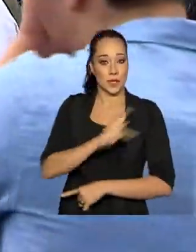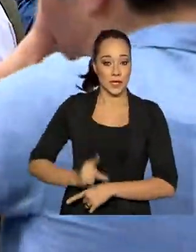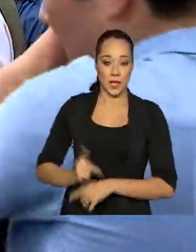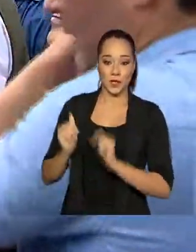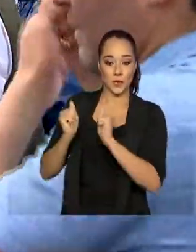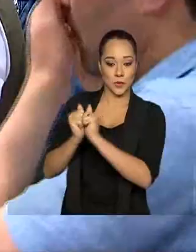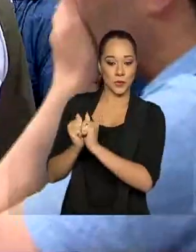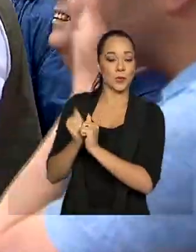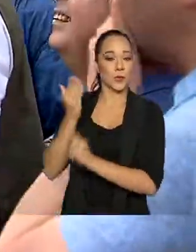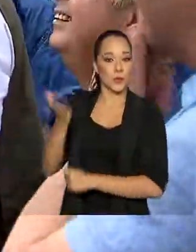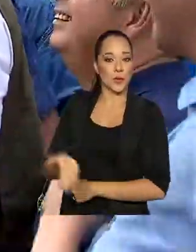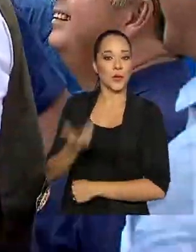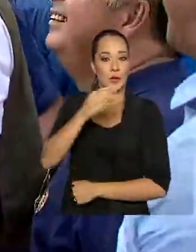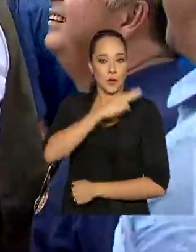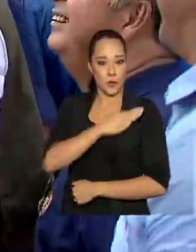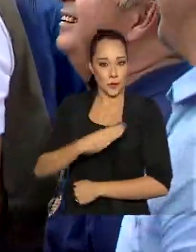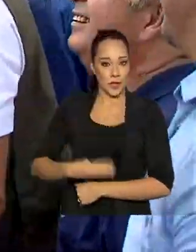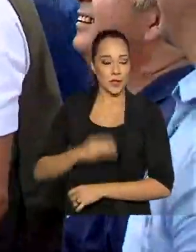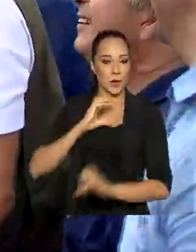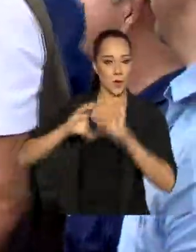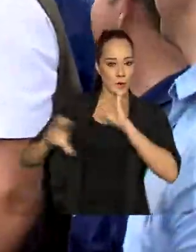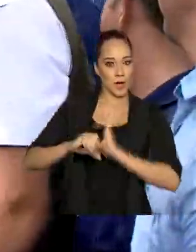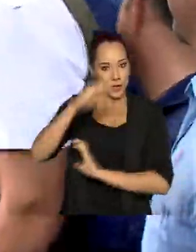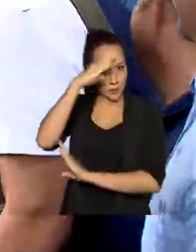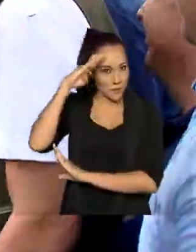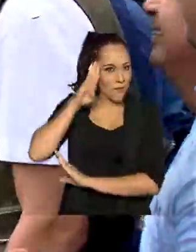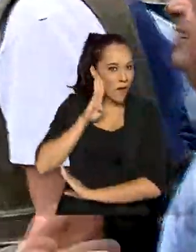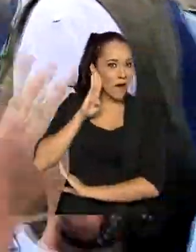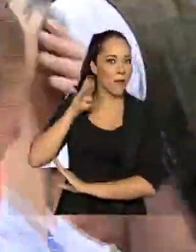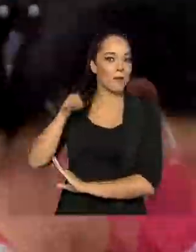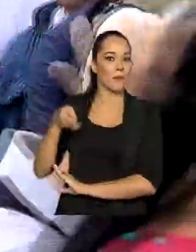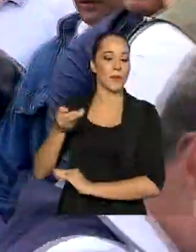como vemos pelas imagens do ministro das Comunicações, Fábio Faria,